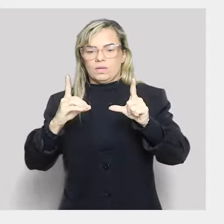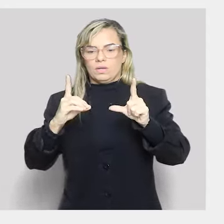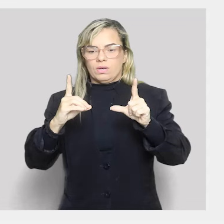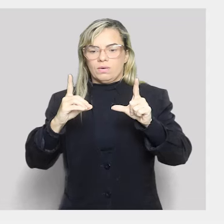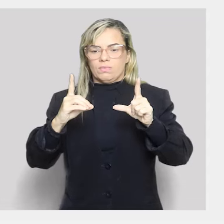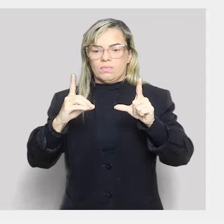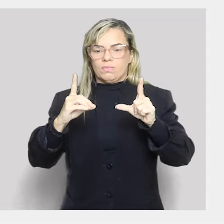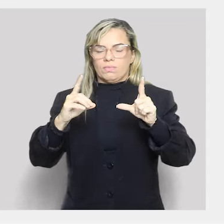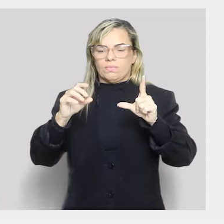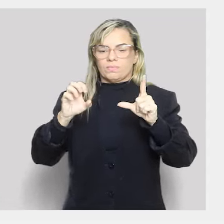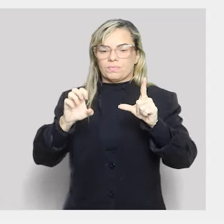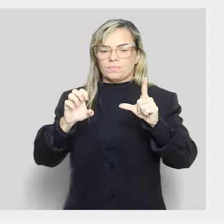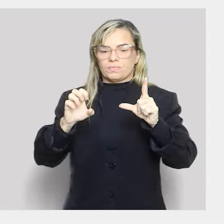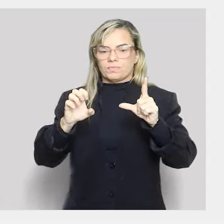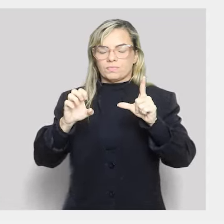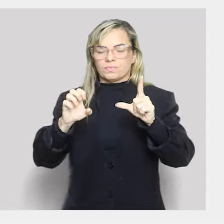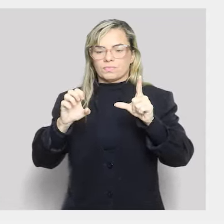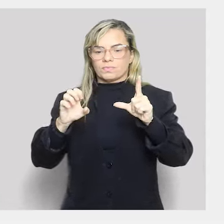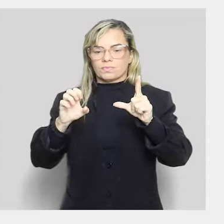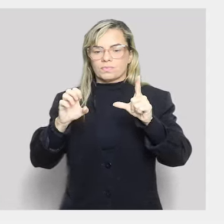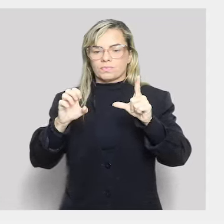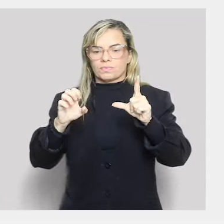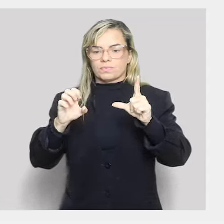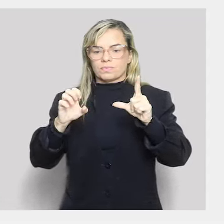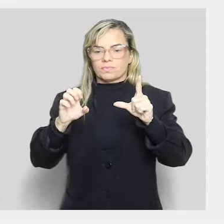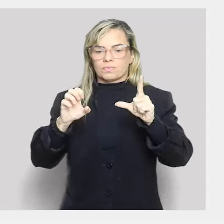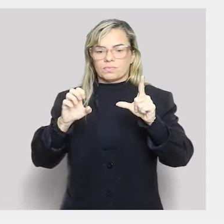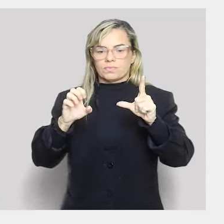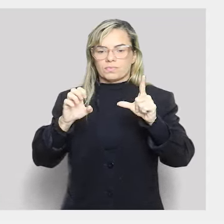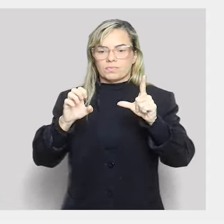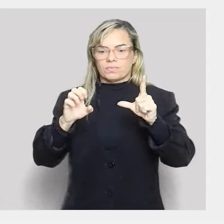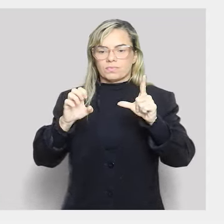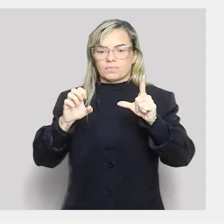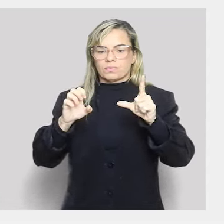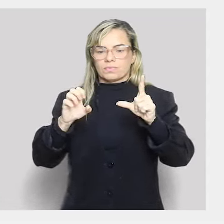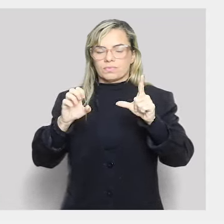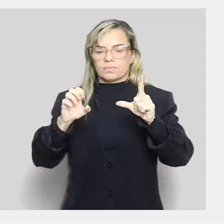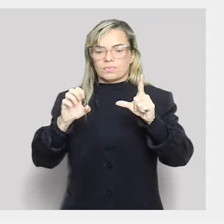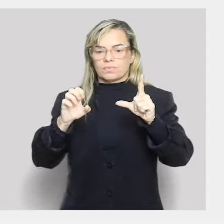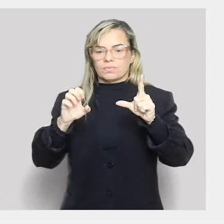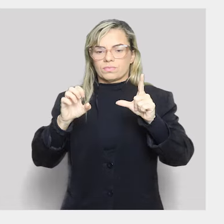seja alcançada pela lei brasileira, estrangeiros em trânsito pelo território nacional,